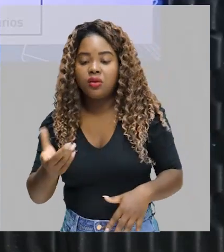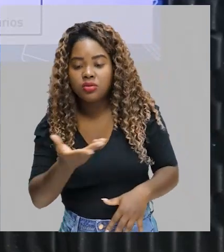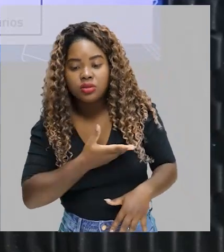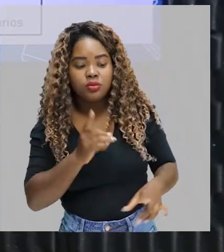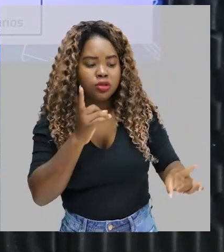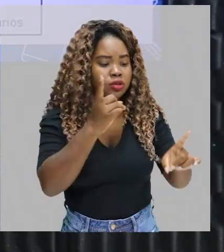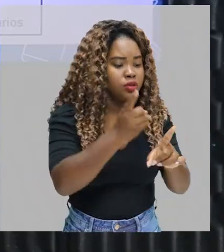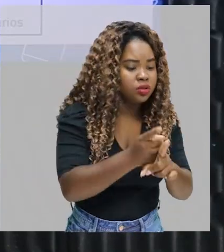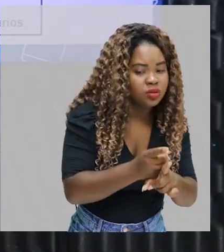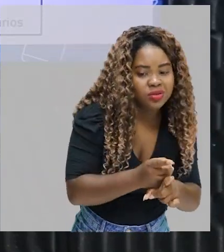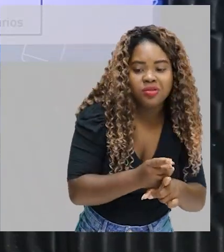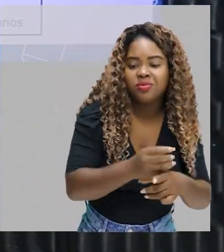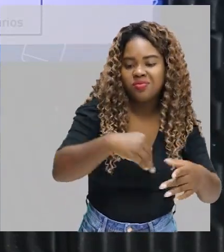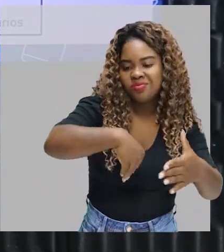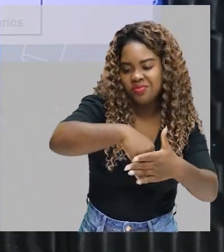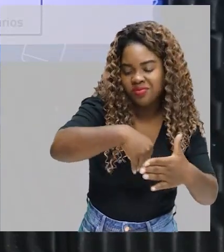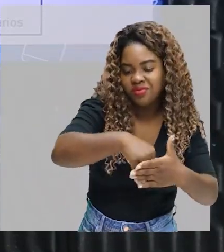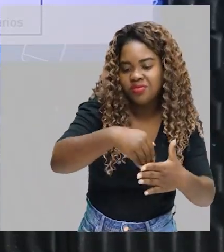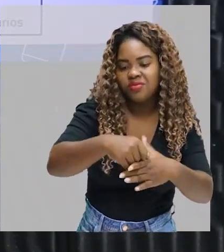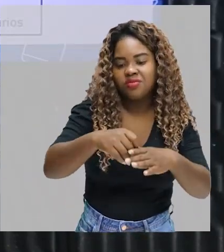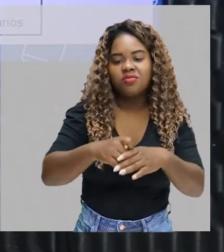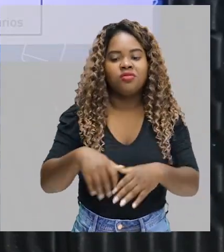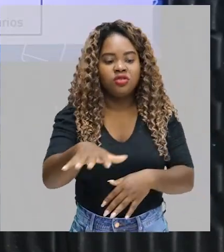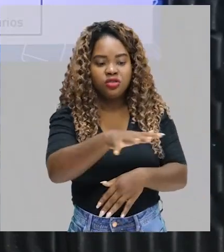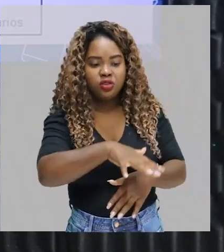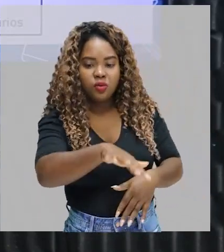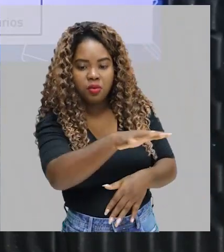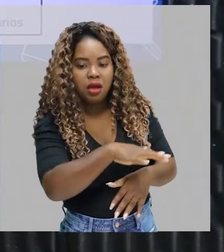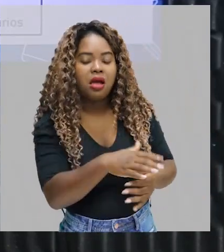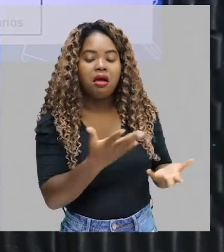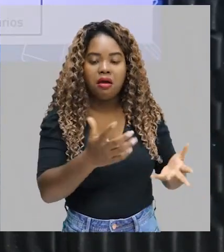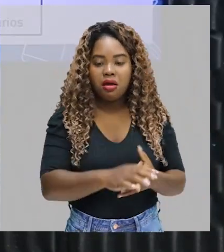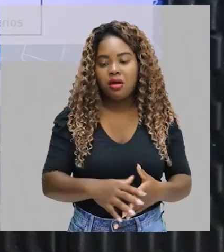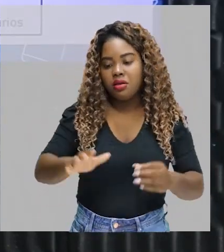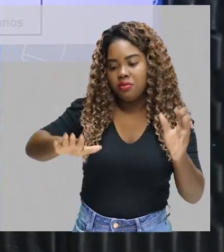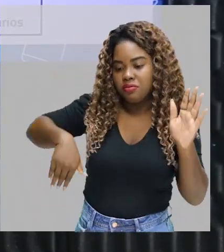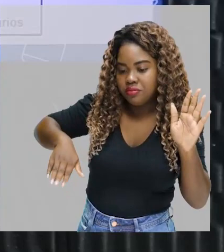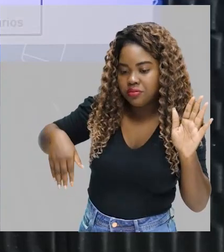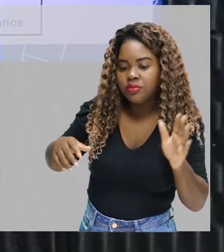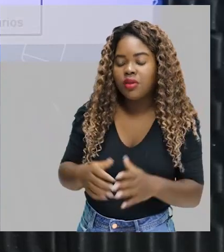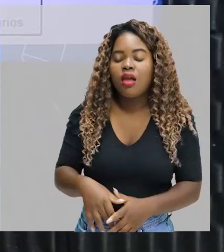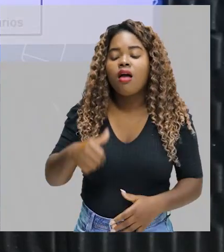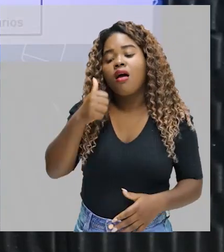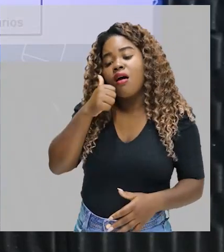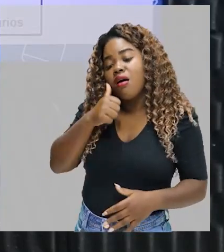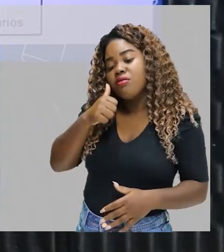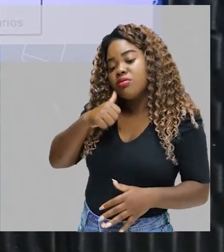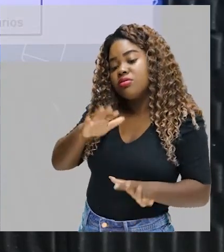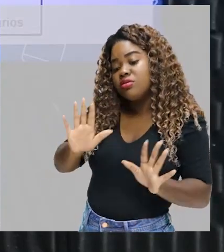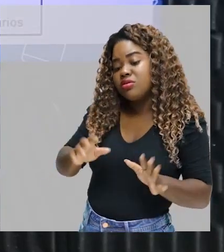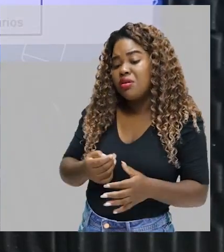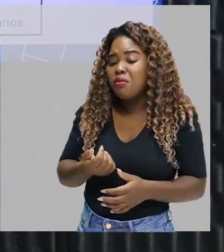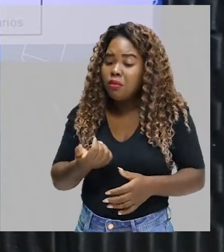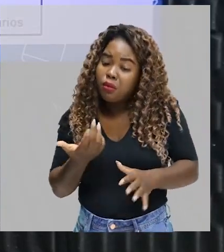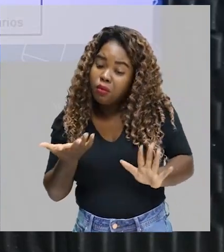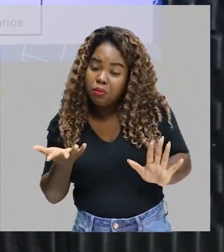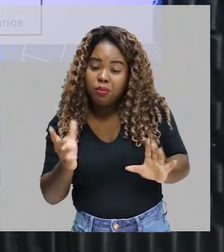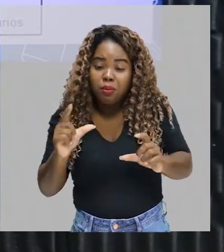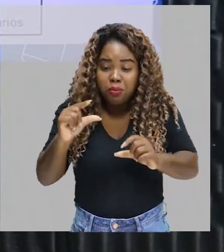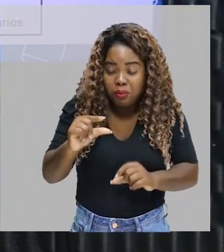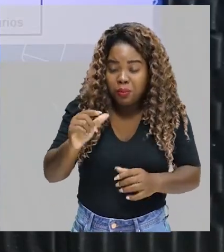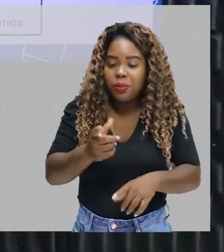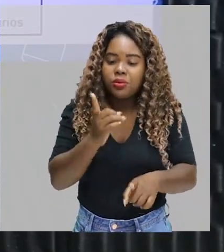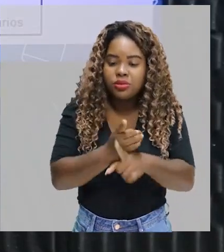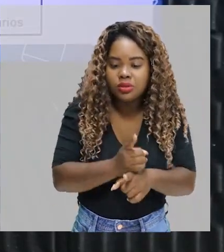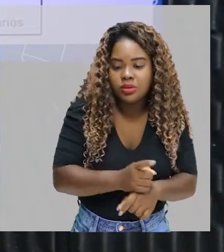encontra para jogar uma bola numa quadra, numa praia. As mulheres, pouquíssimos se encontram para